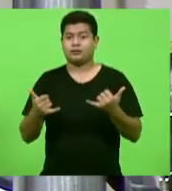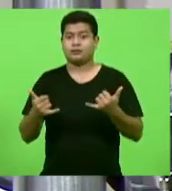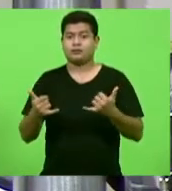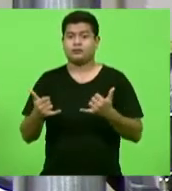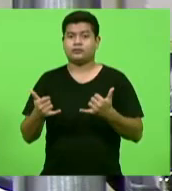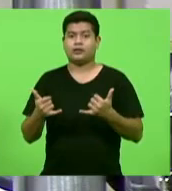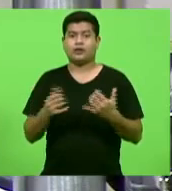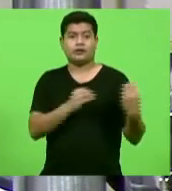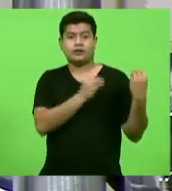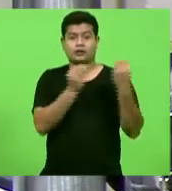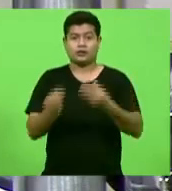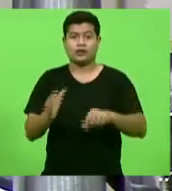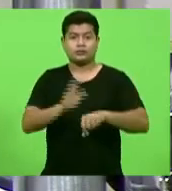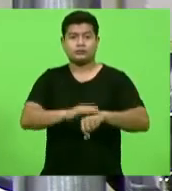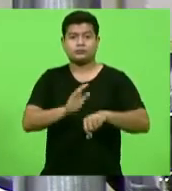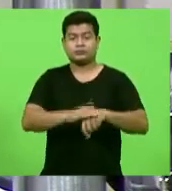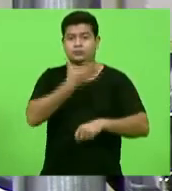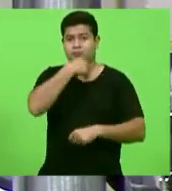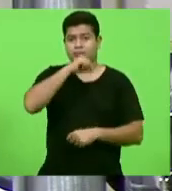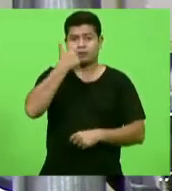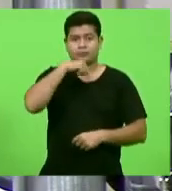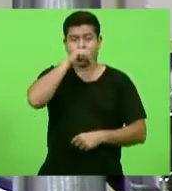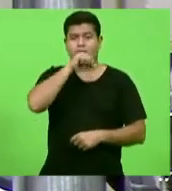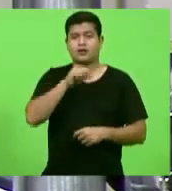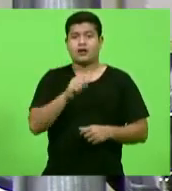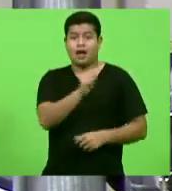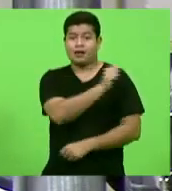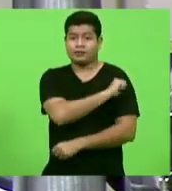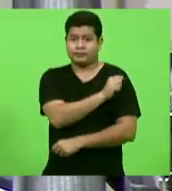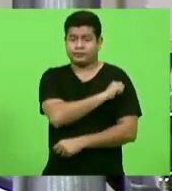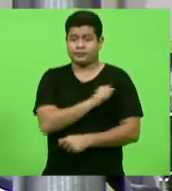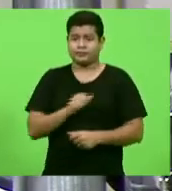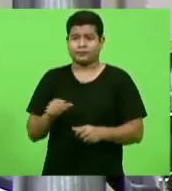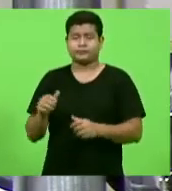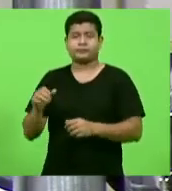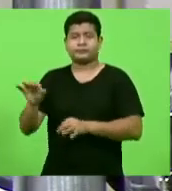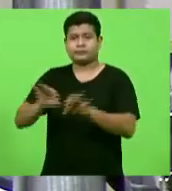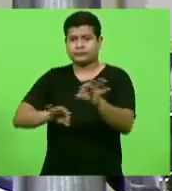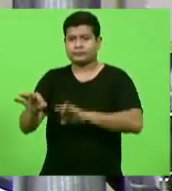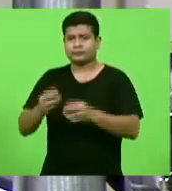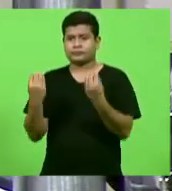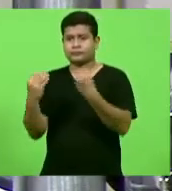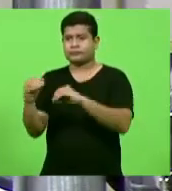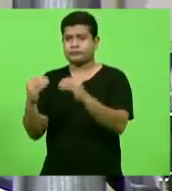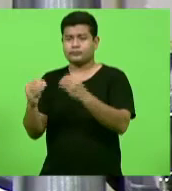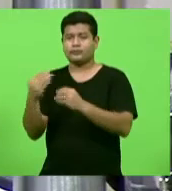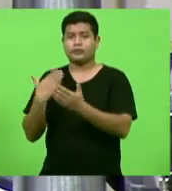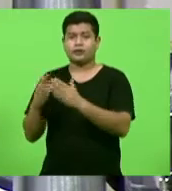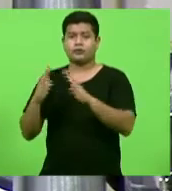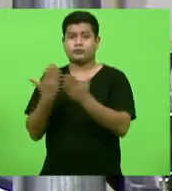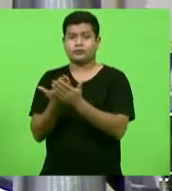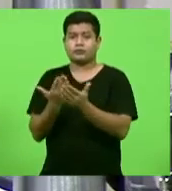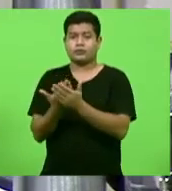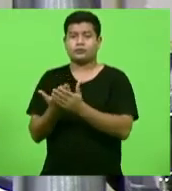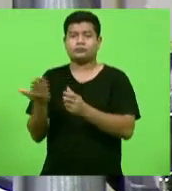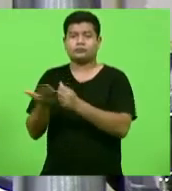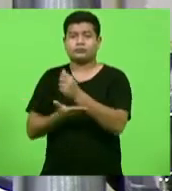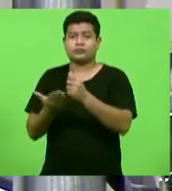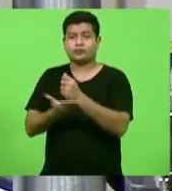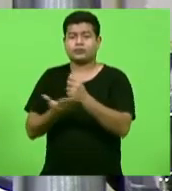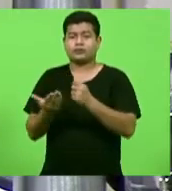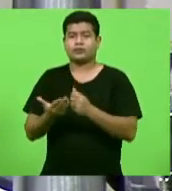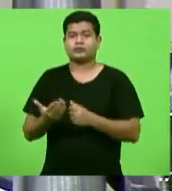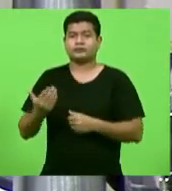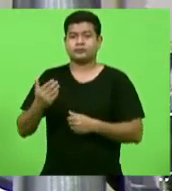pais e alunos para melhoria das instalações elétricas da Escola de Educação Básica Tereza Martins de